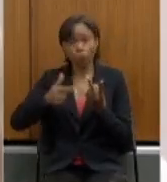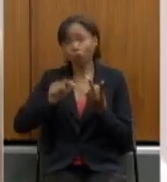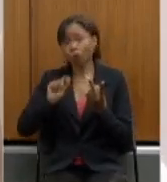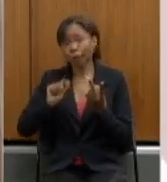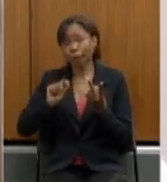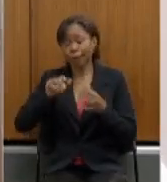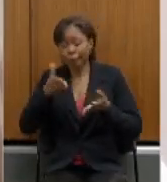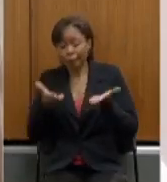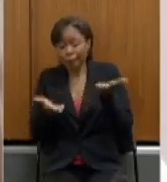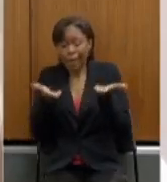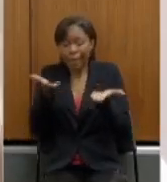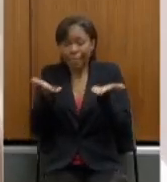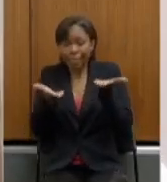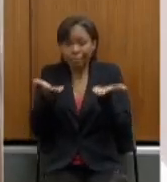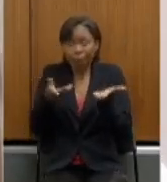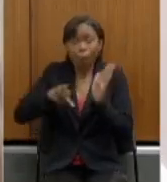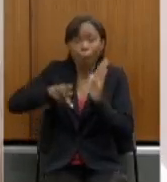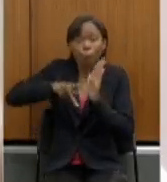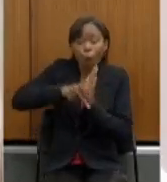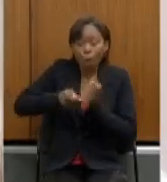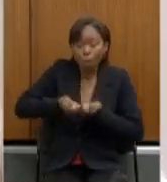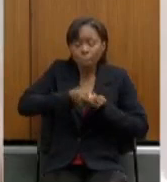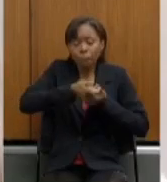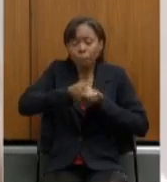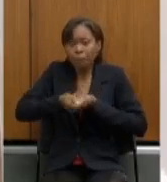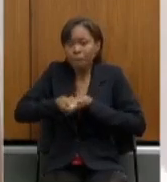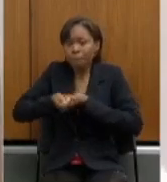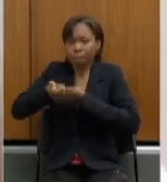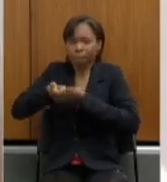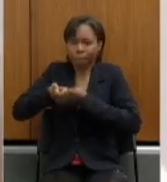benefícios, né? A forma de entregar esses benefícios,